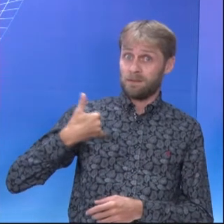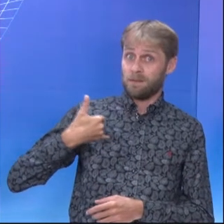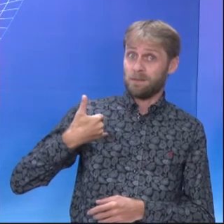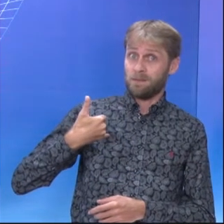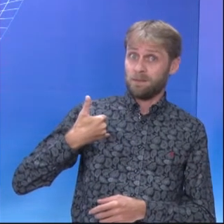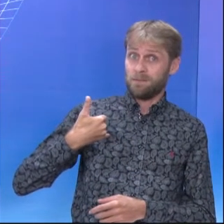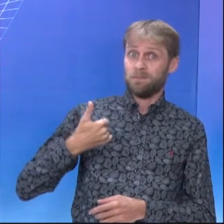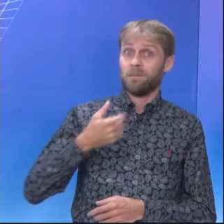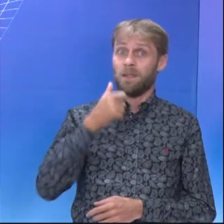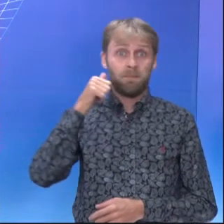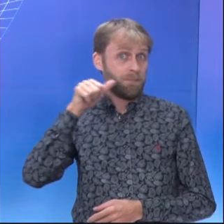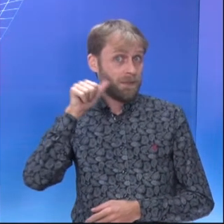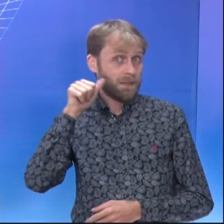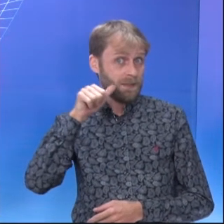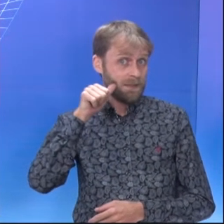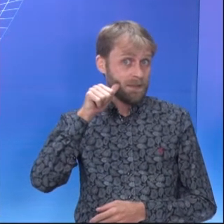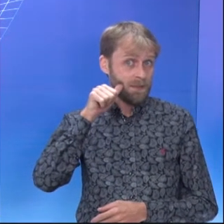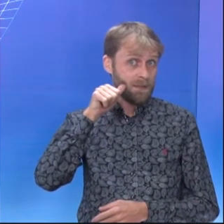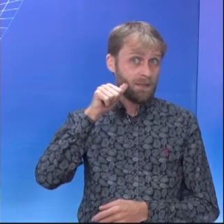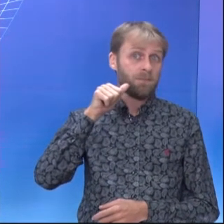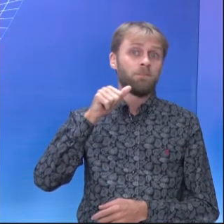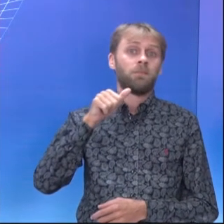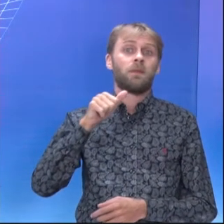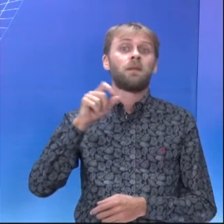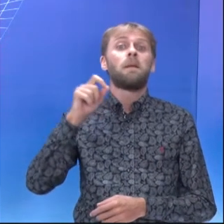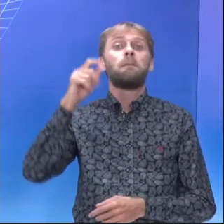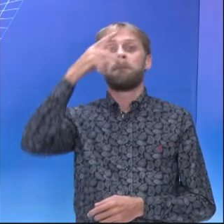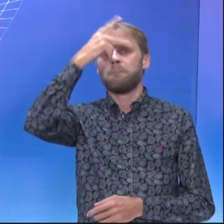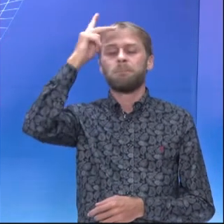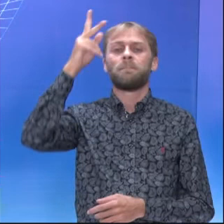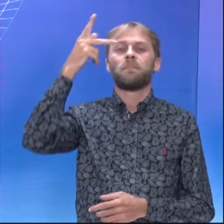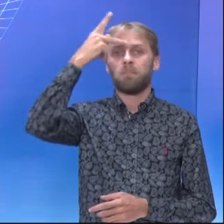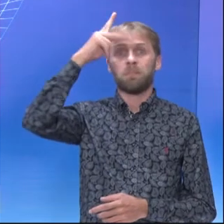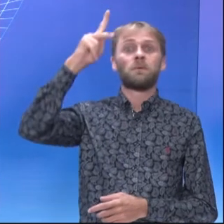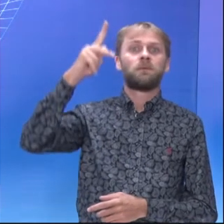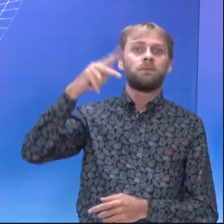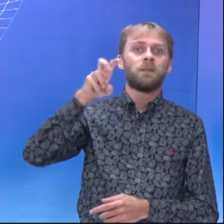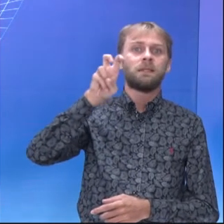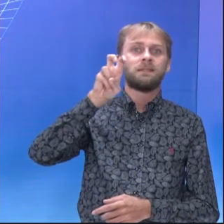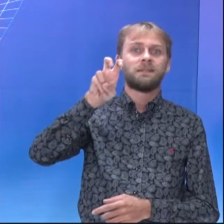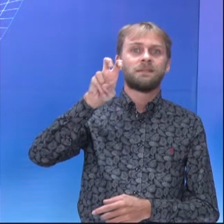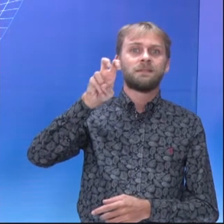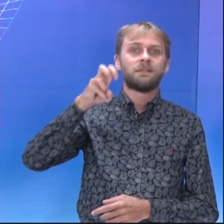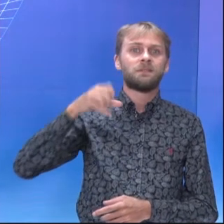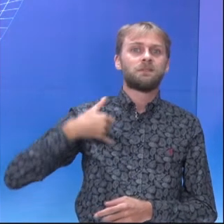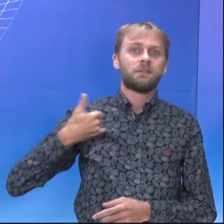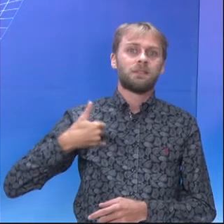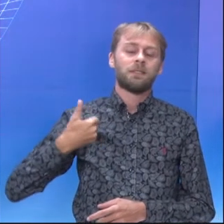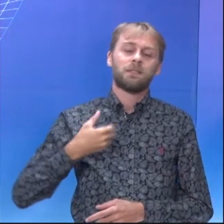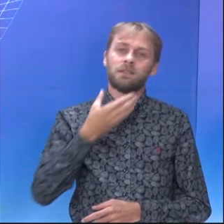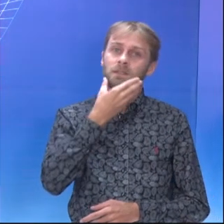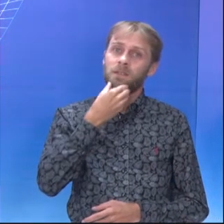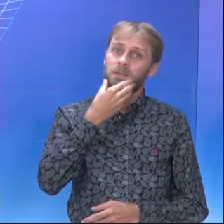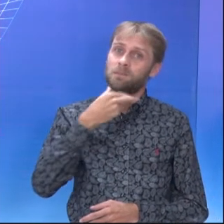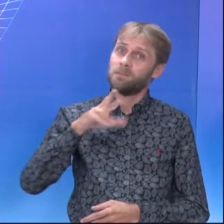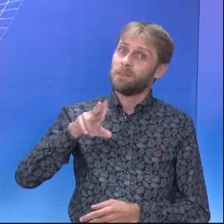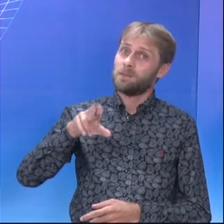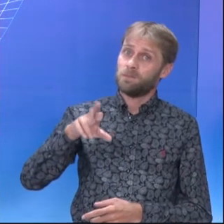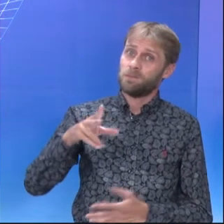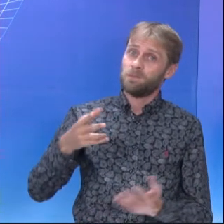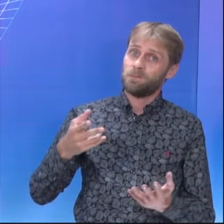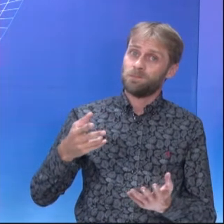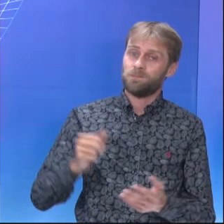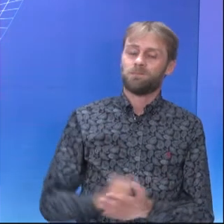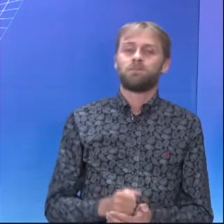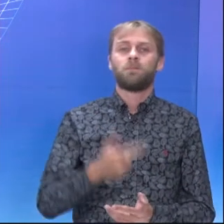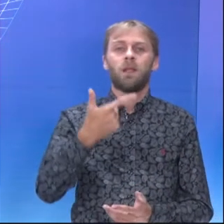-year-old girl by... Por quem? Her five-year-old brother. Gente,